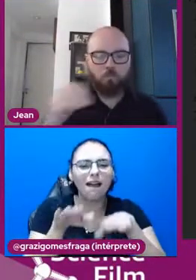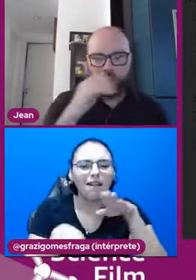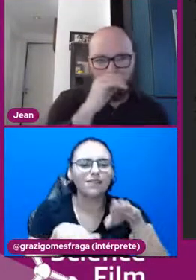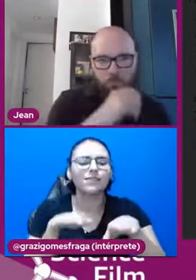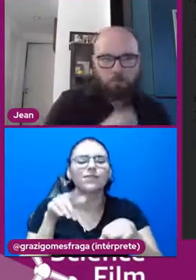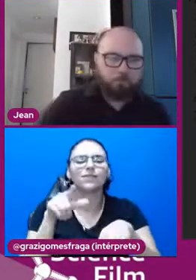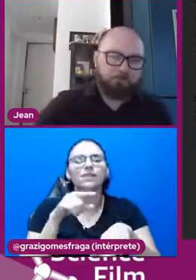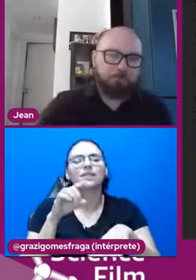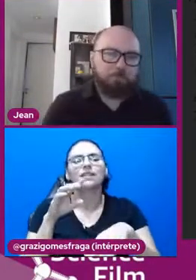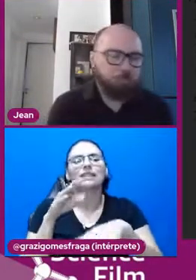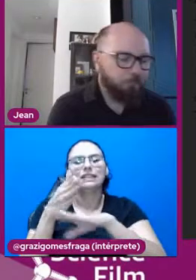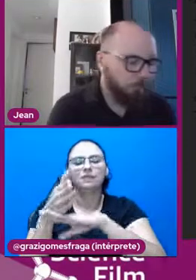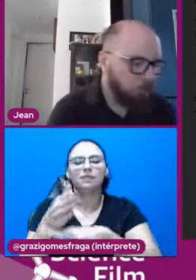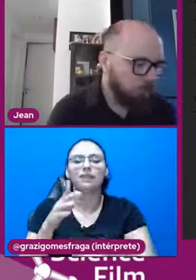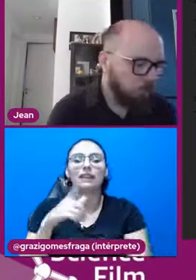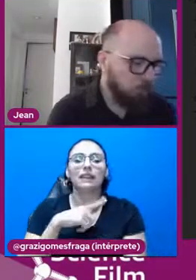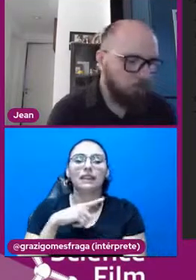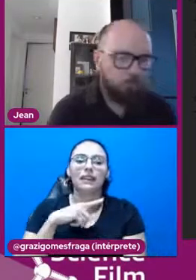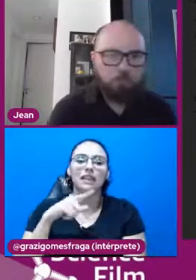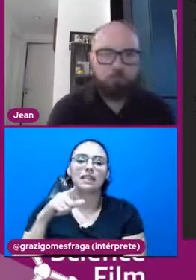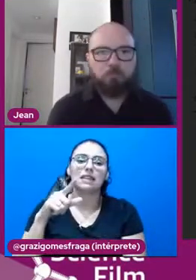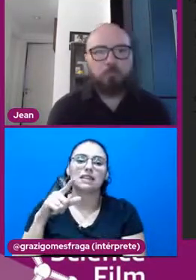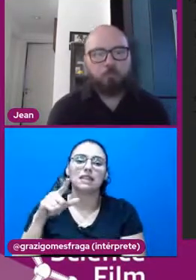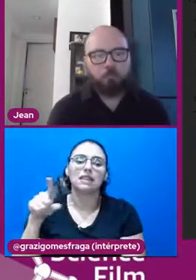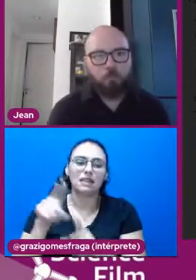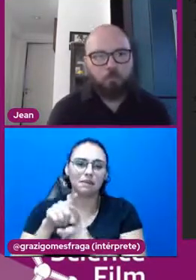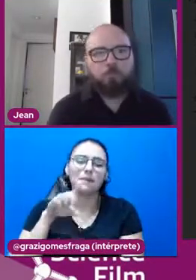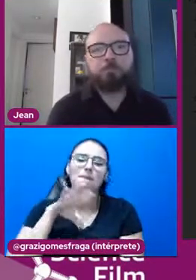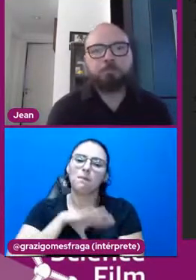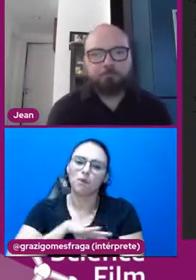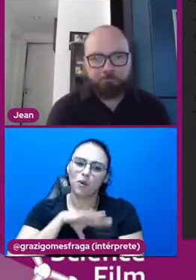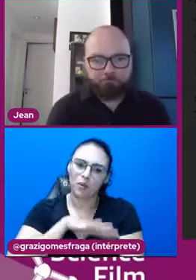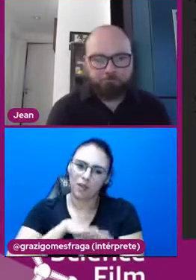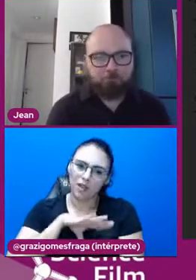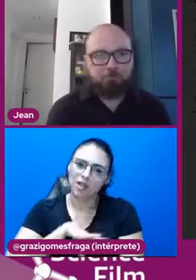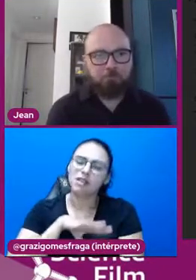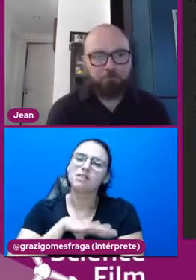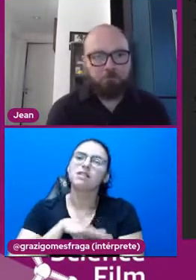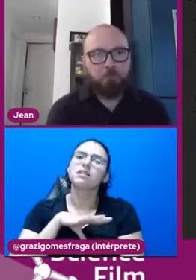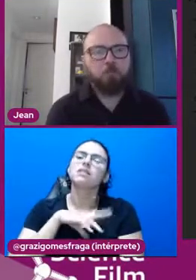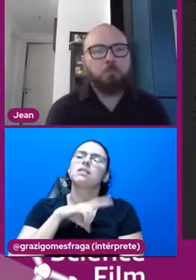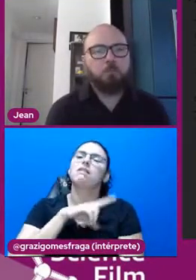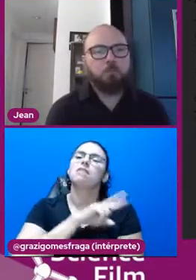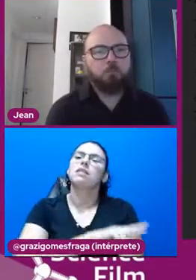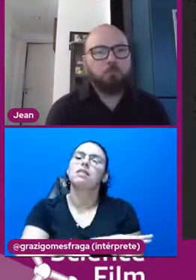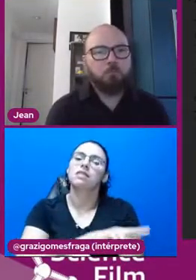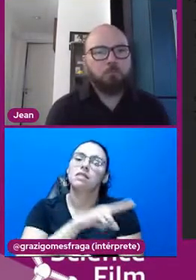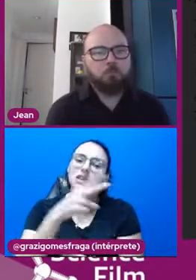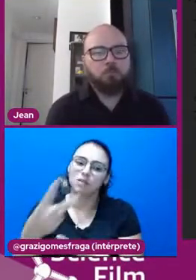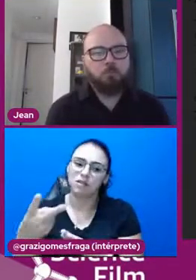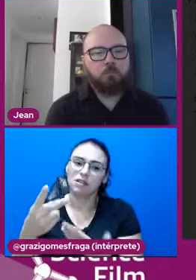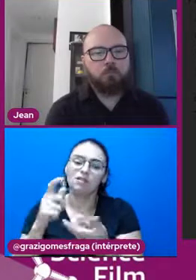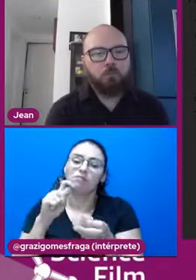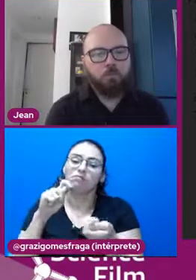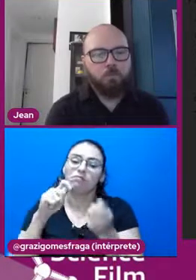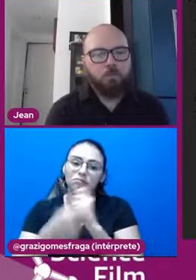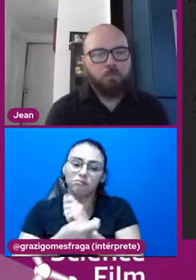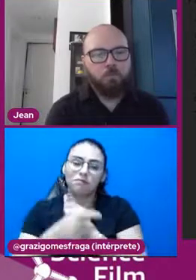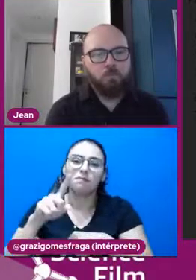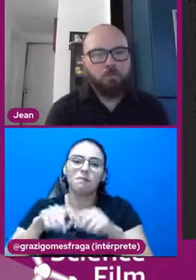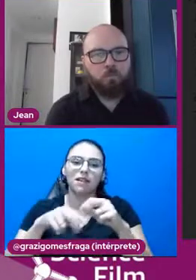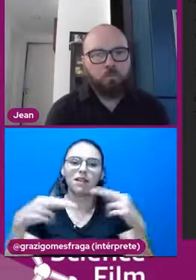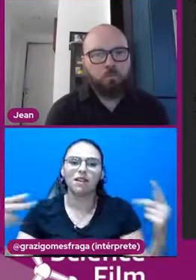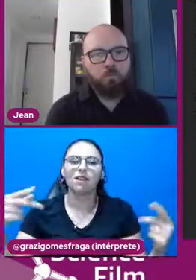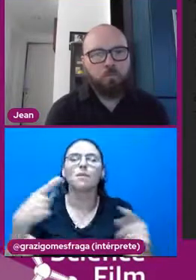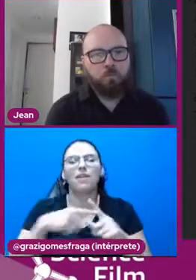Science. Está disponibilizado também em português. gente traduziu e adaptou todo esse material que é produzido